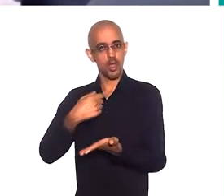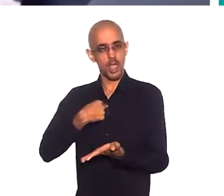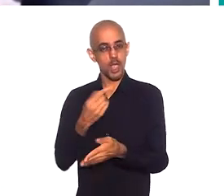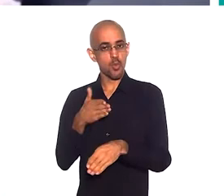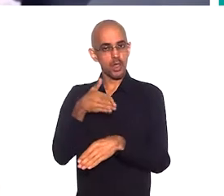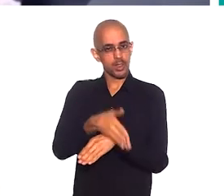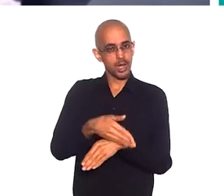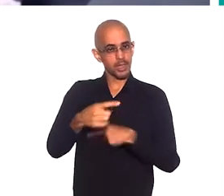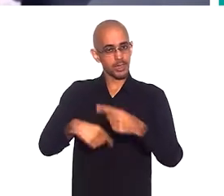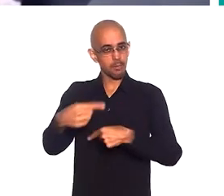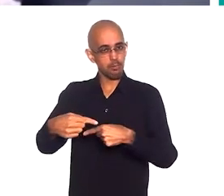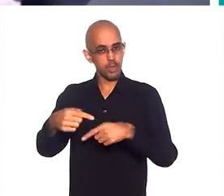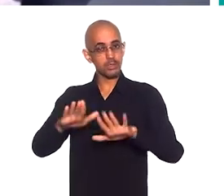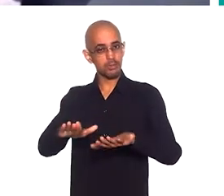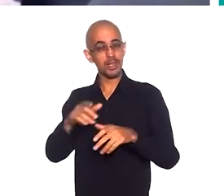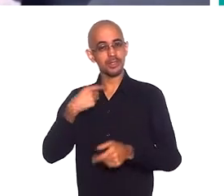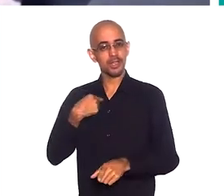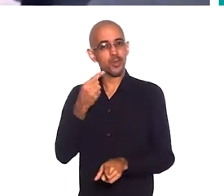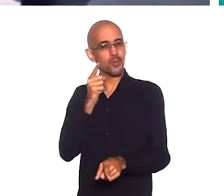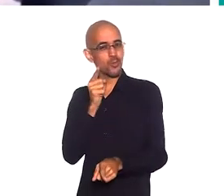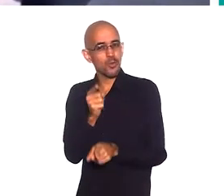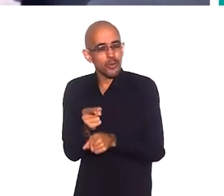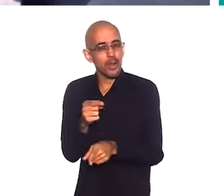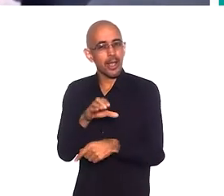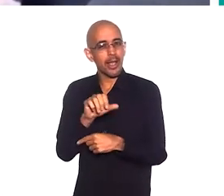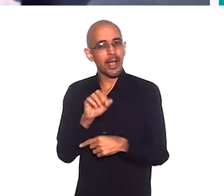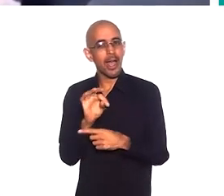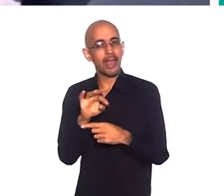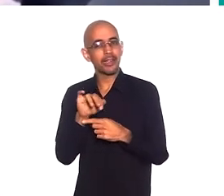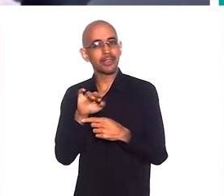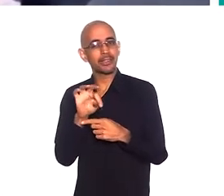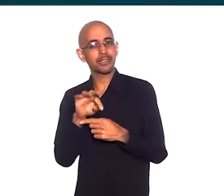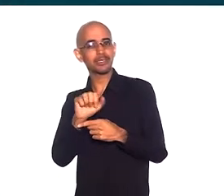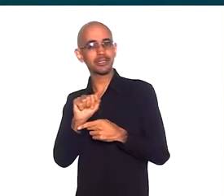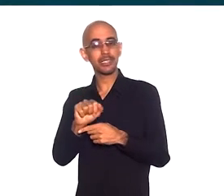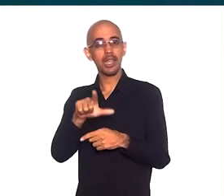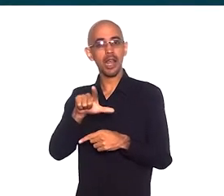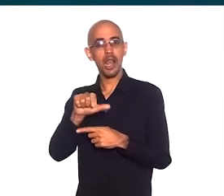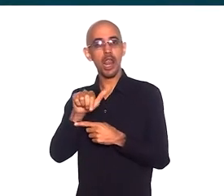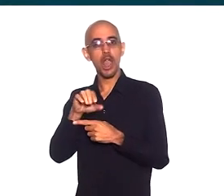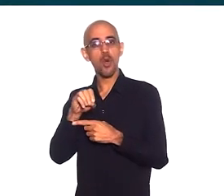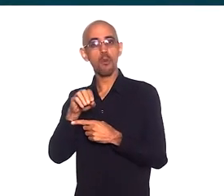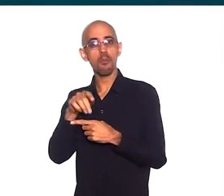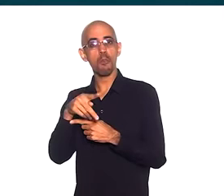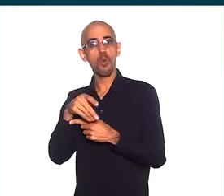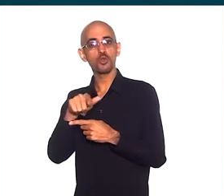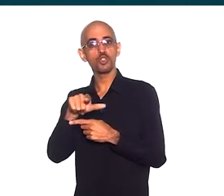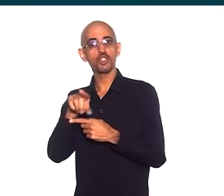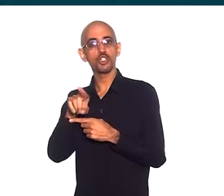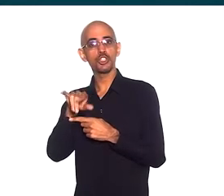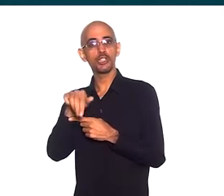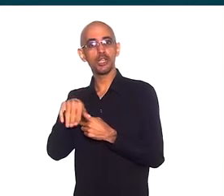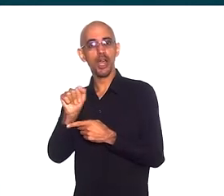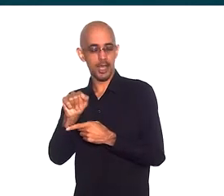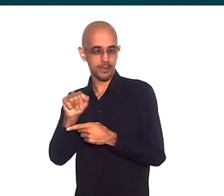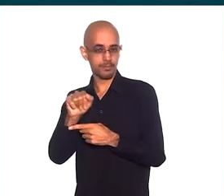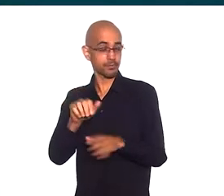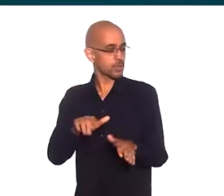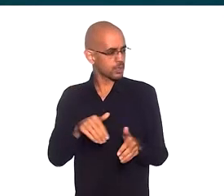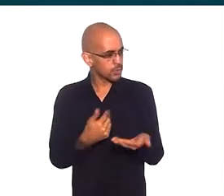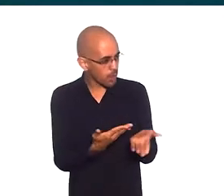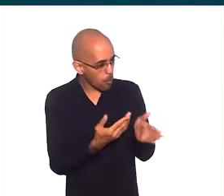depois, mas vi a Cáritas, de Ocesana, lá de Leopoldina. Ou seja, quando a gente fala em economia solidária,